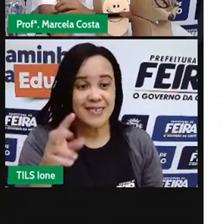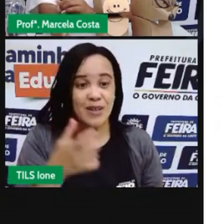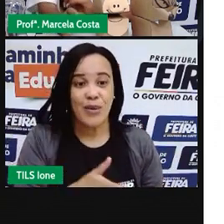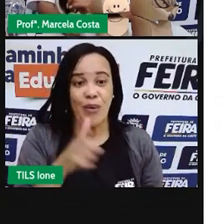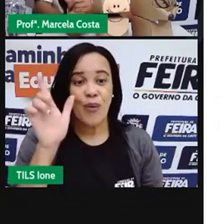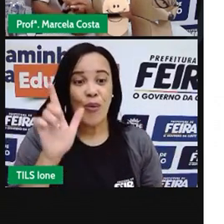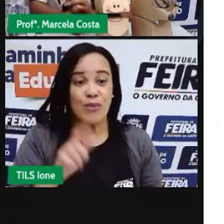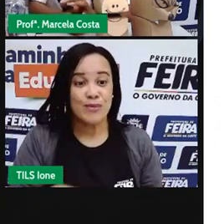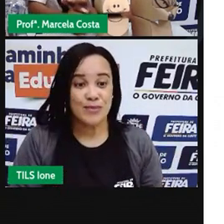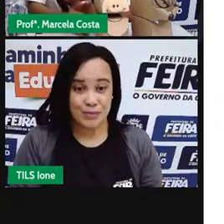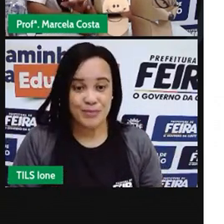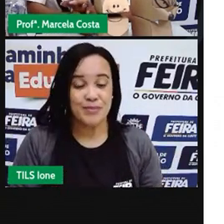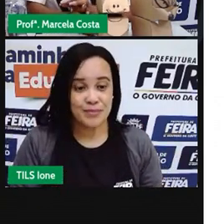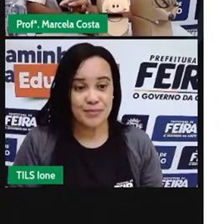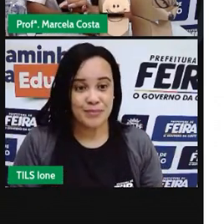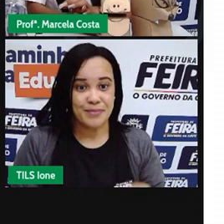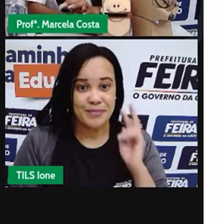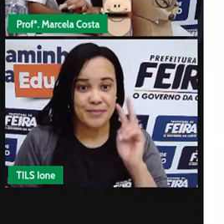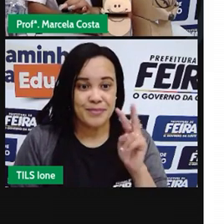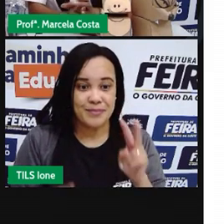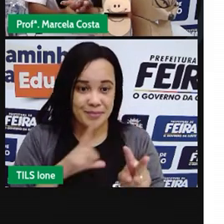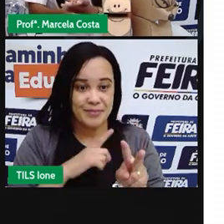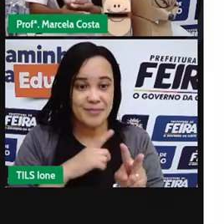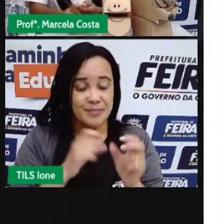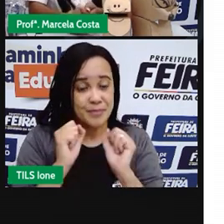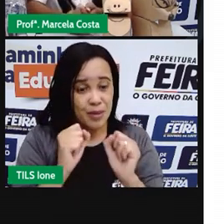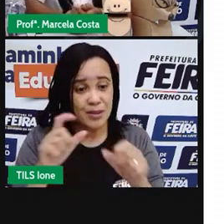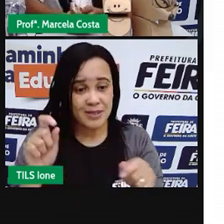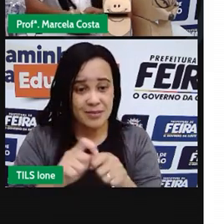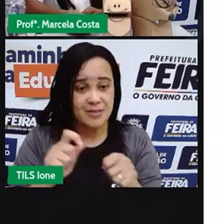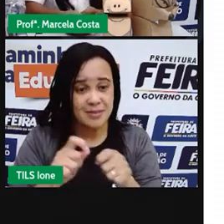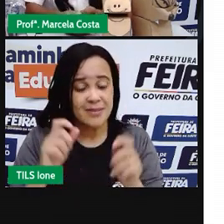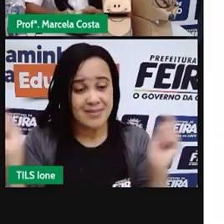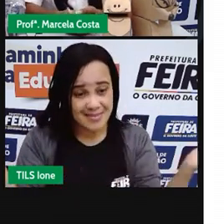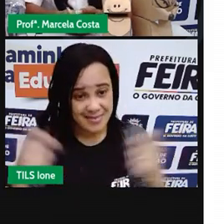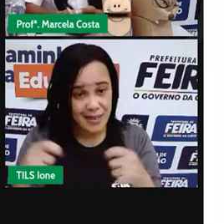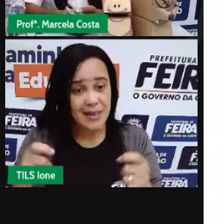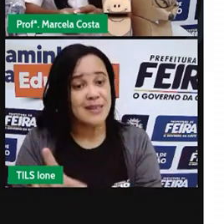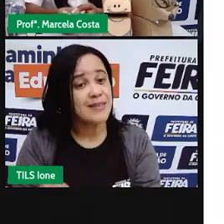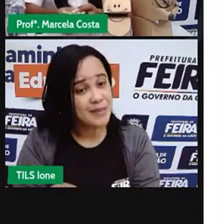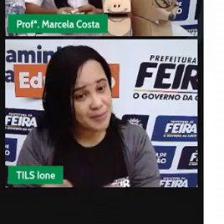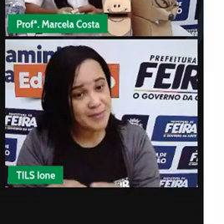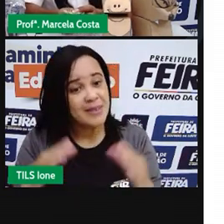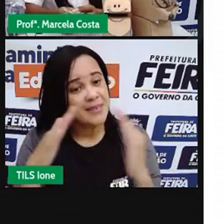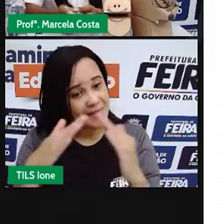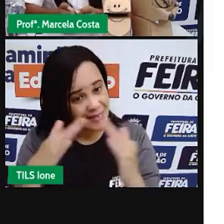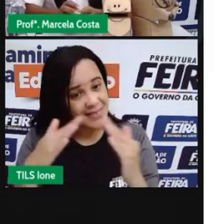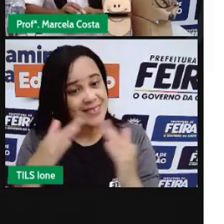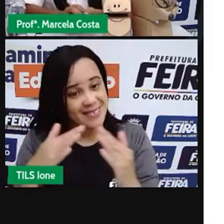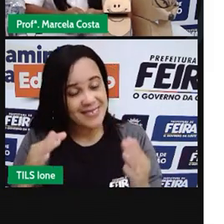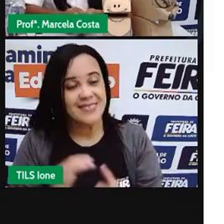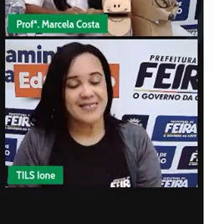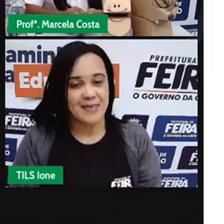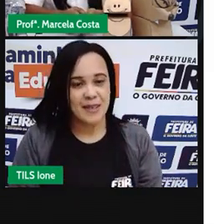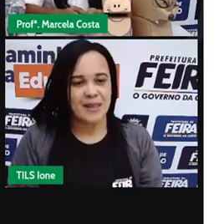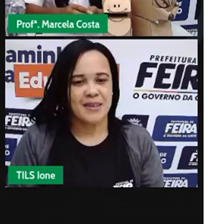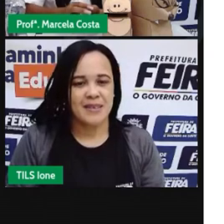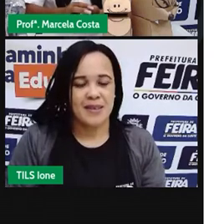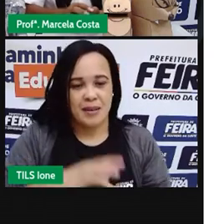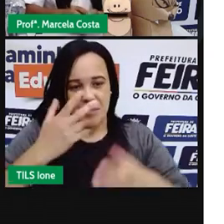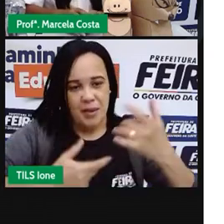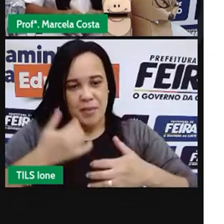Um outro recurso que você pode fazer em casa para contar essa história